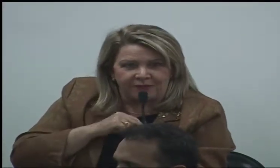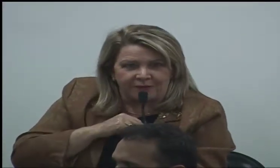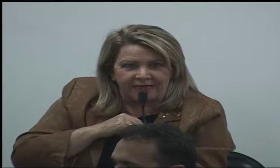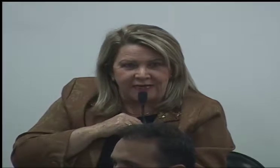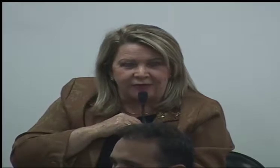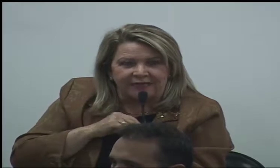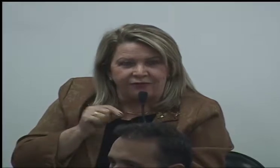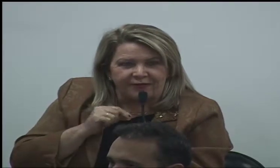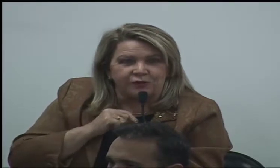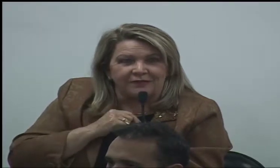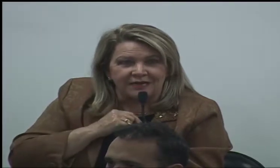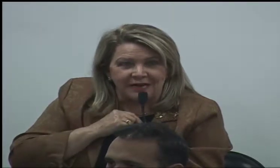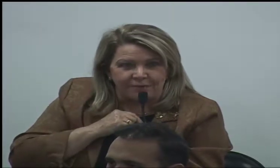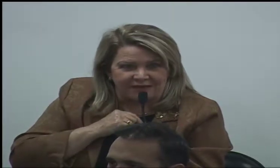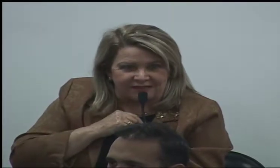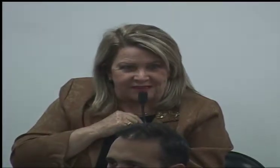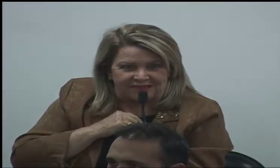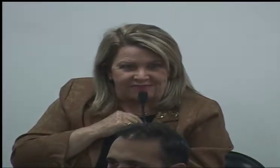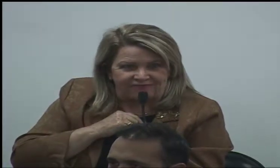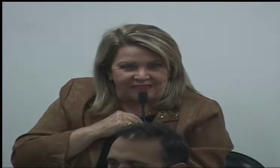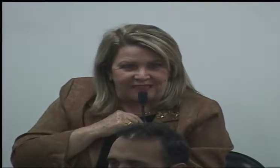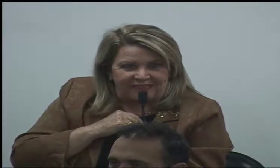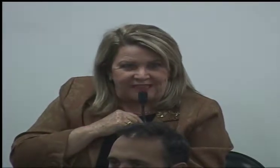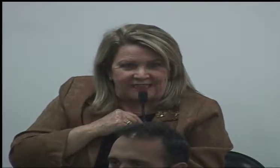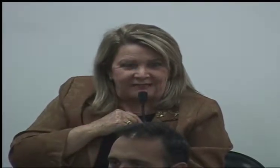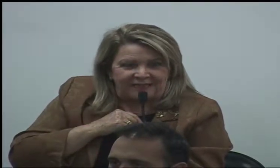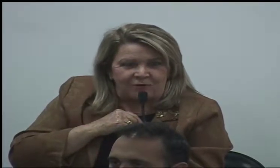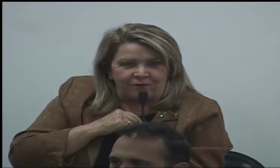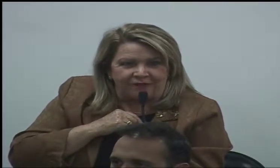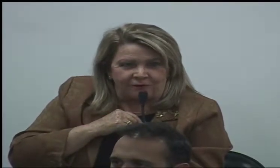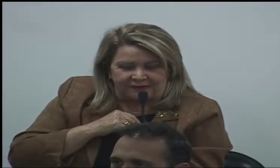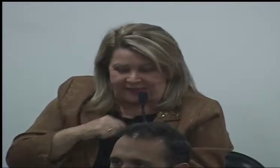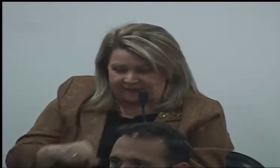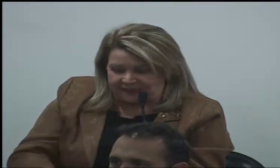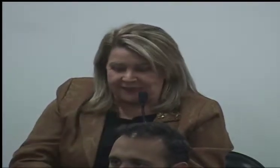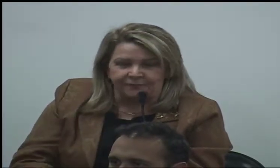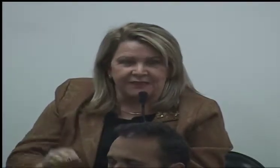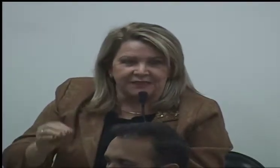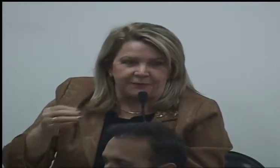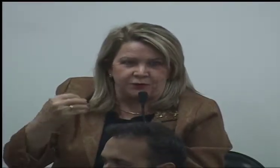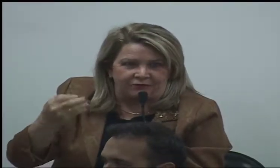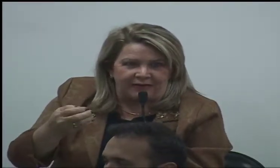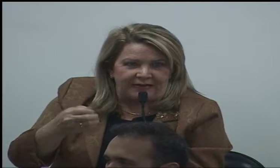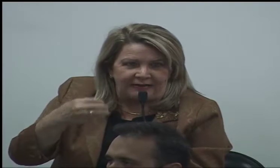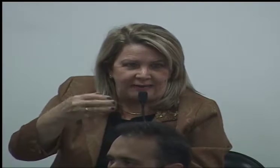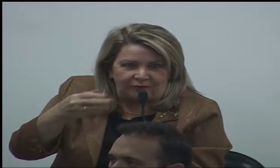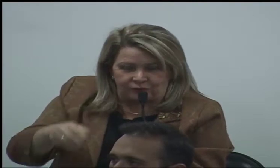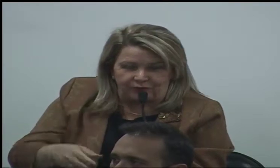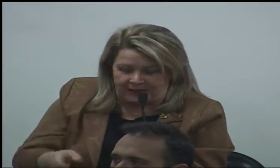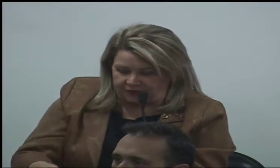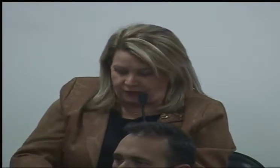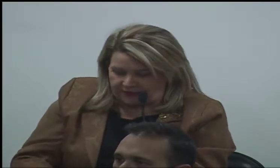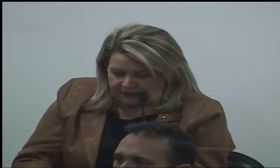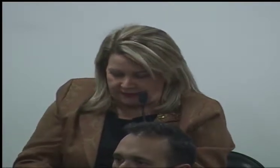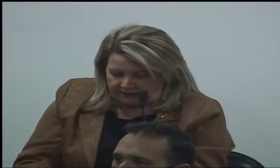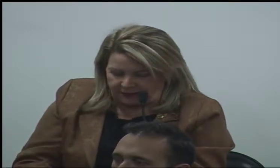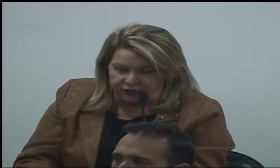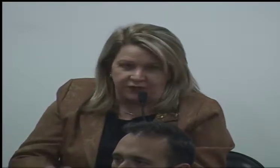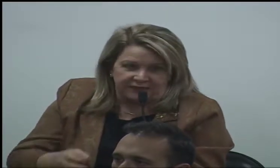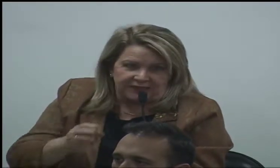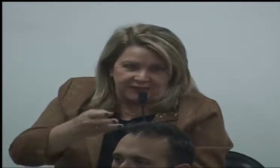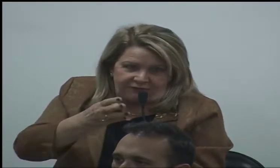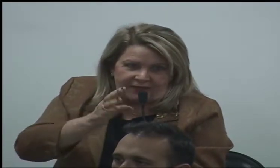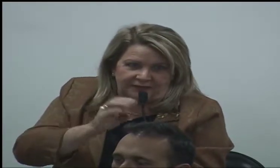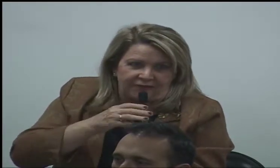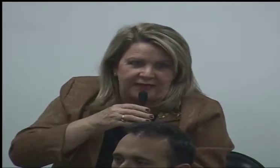eu perguntei para ele o que ele faz com as lâmpadas. Então, o que acontece? As lâmpadas, a pessoa vai lá, no caso aí da